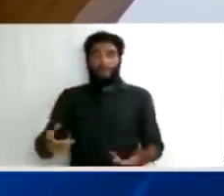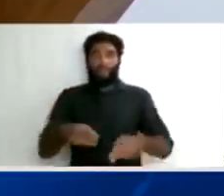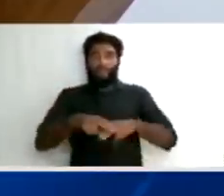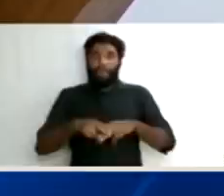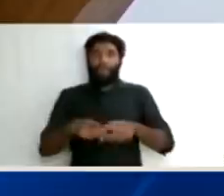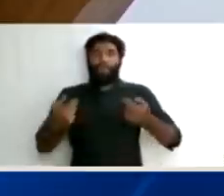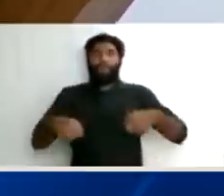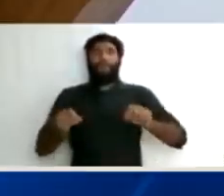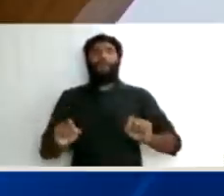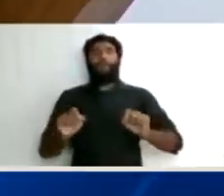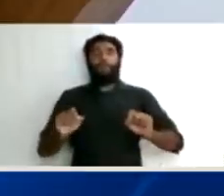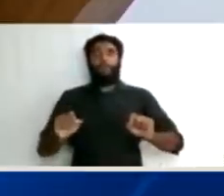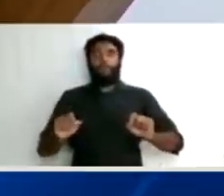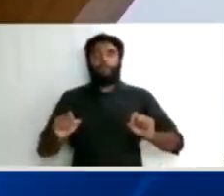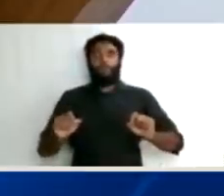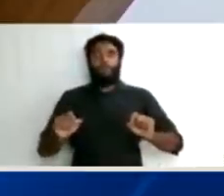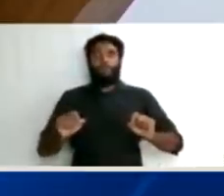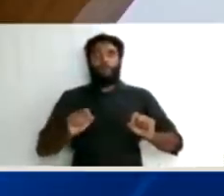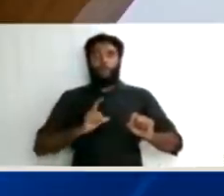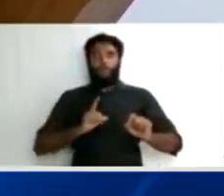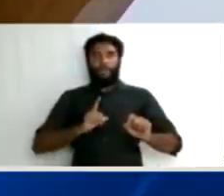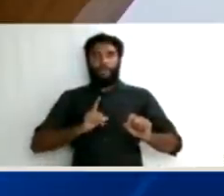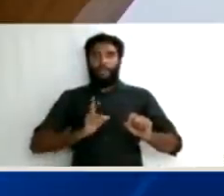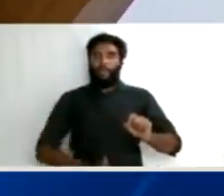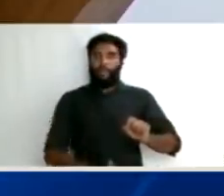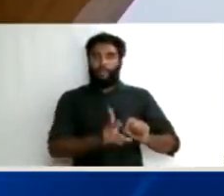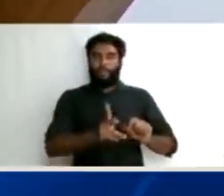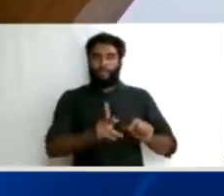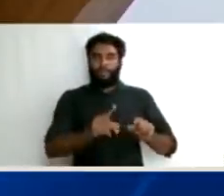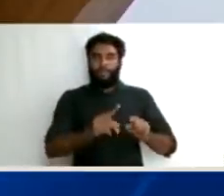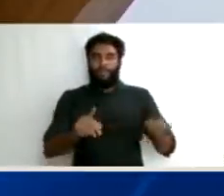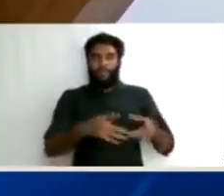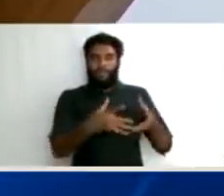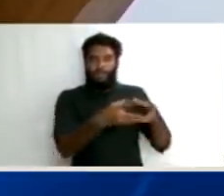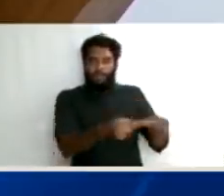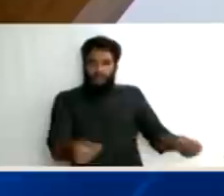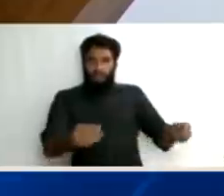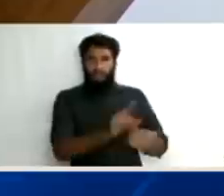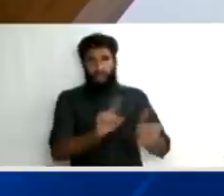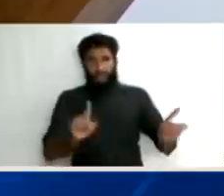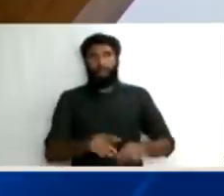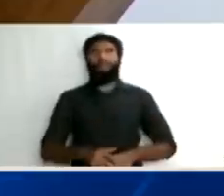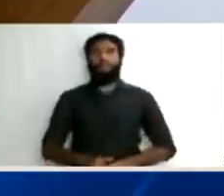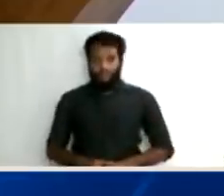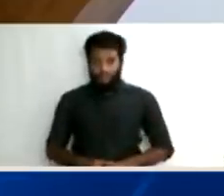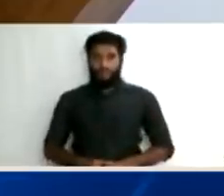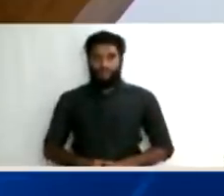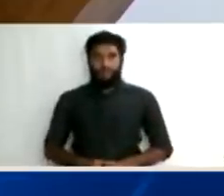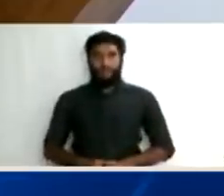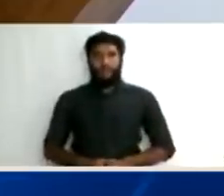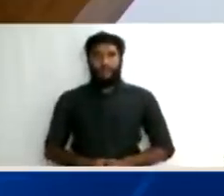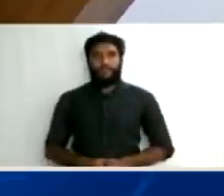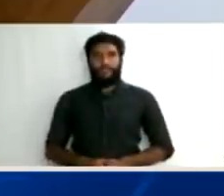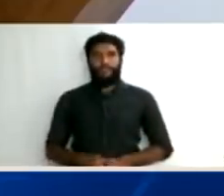corte, que não me cabe aqui dizer quais são, mas são diversas decisões que não seguem a